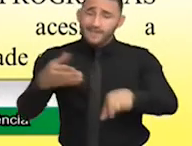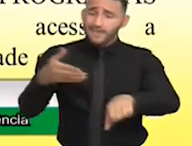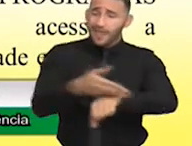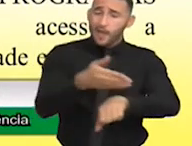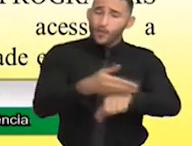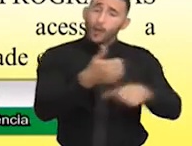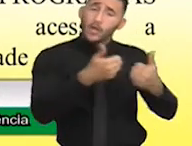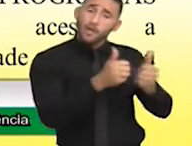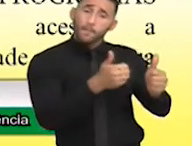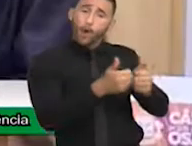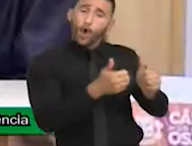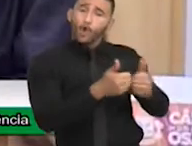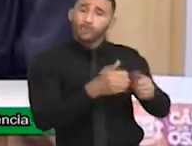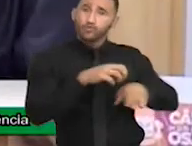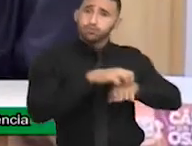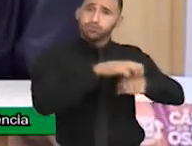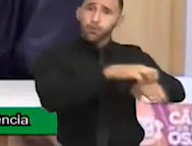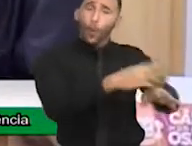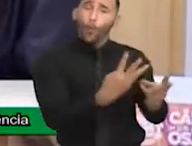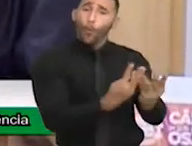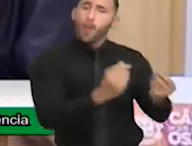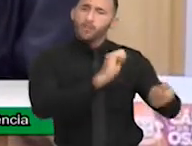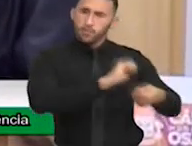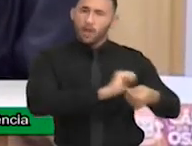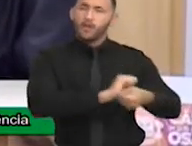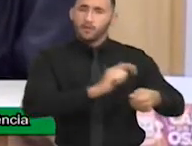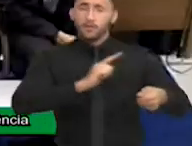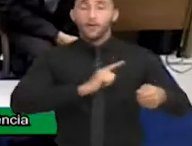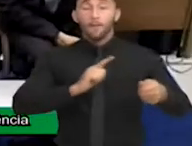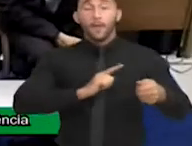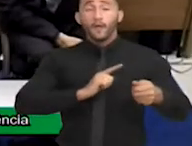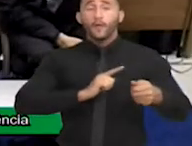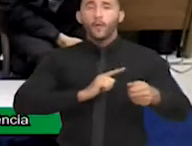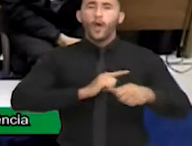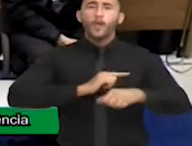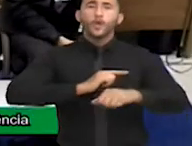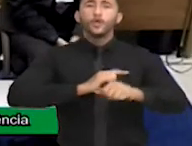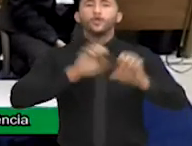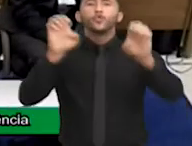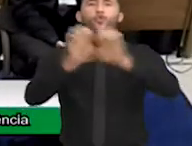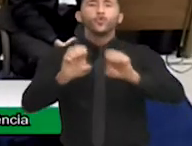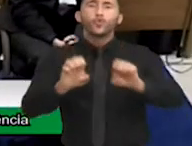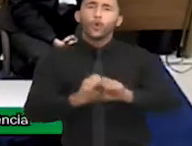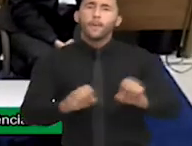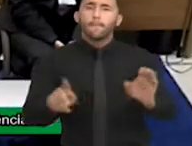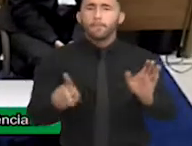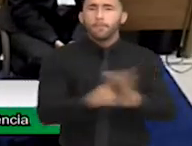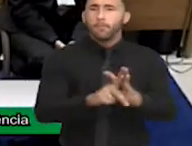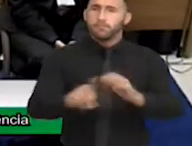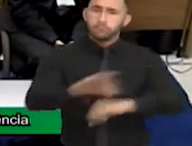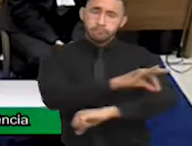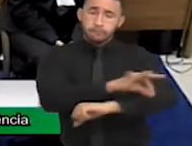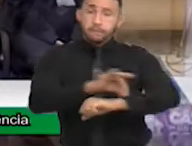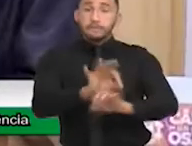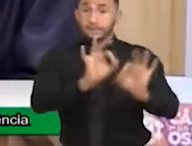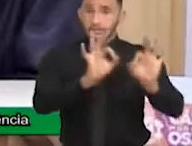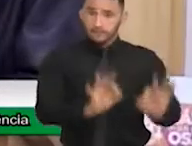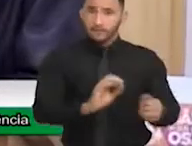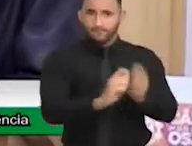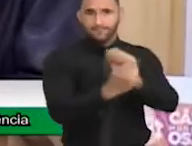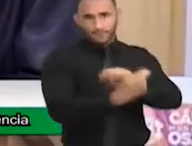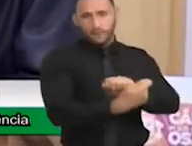de qualidade e uma estrutura arquitetônica, uma estrutura sem barreiras arquitetônicas, ou seja,